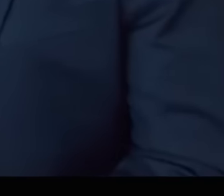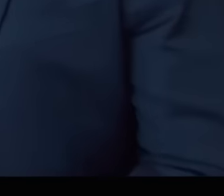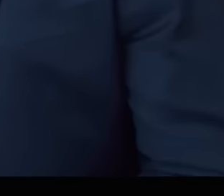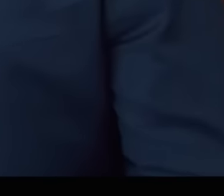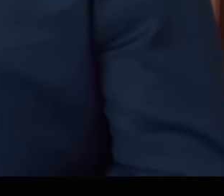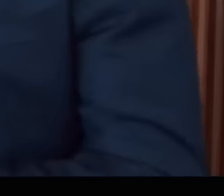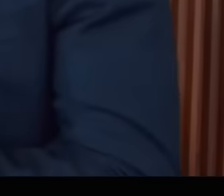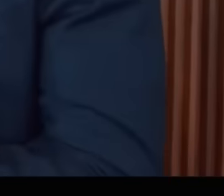E aí, pessoal? Valeu, pessoal.